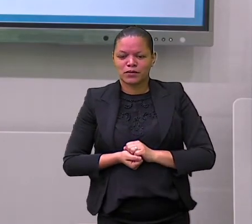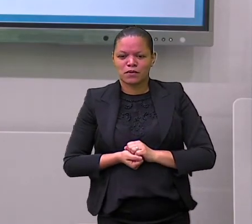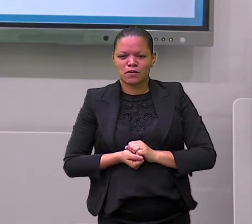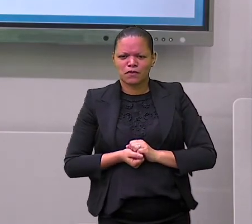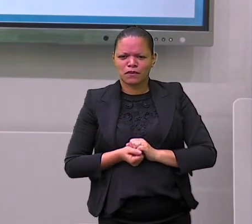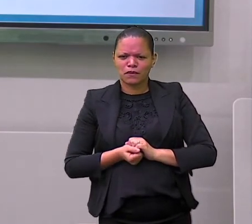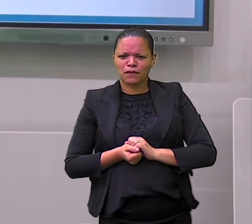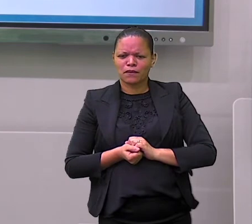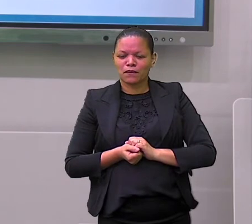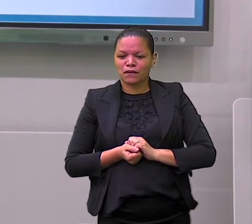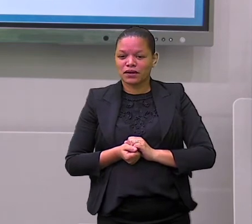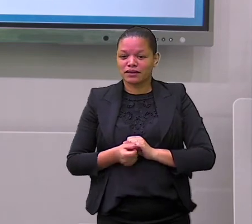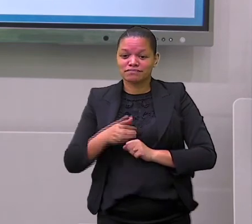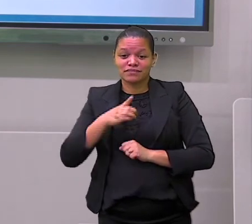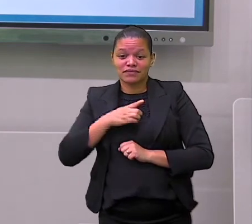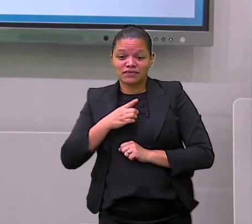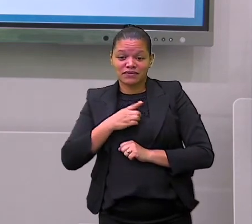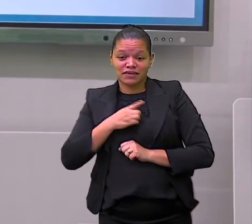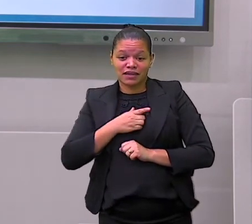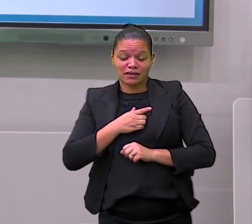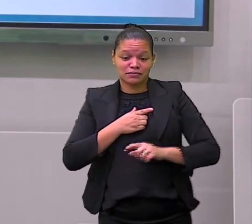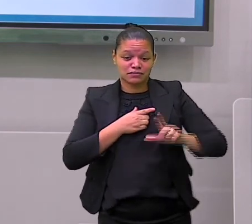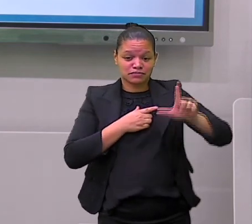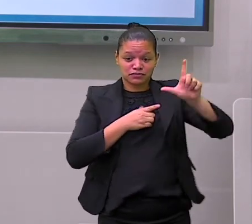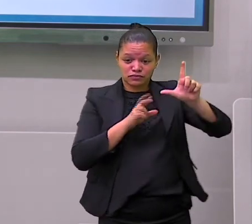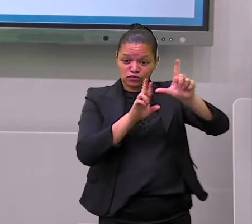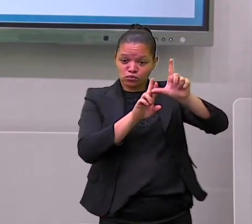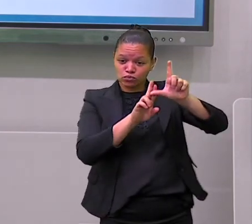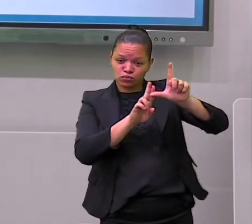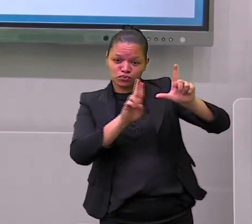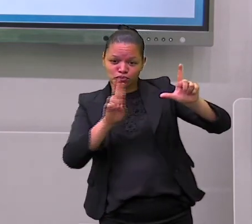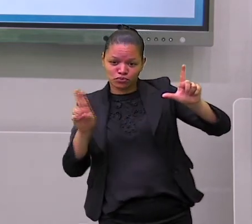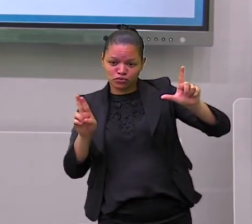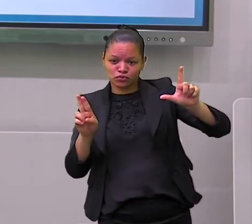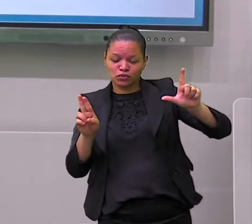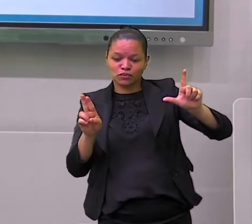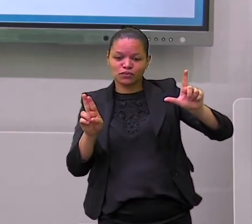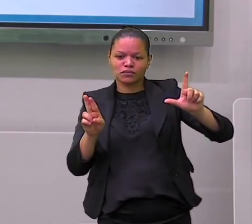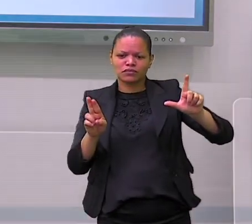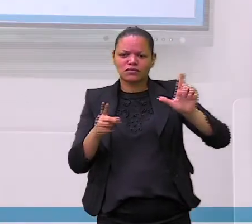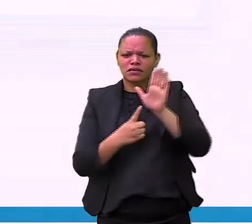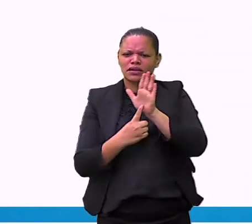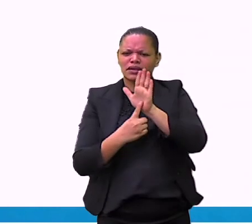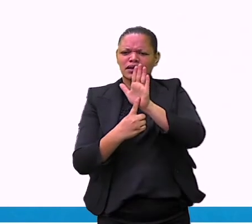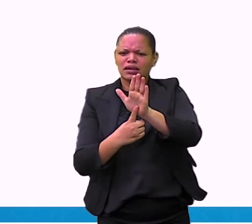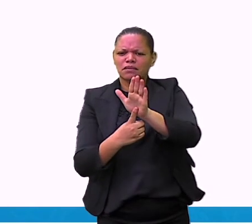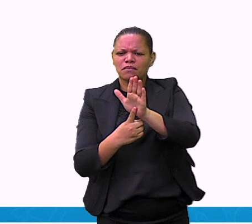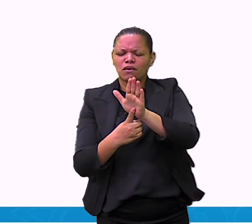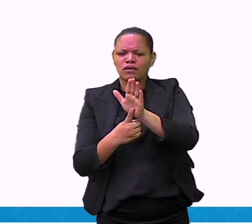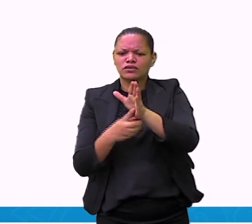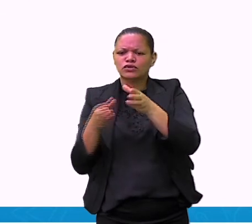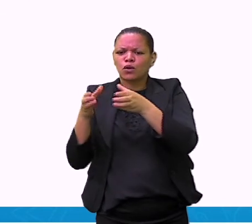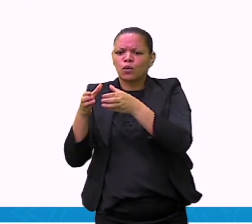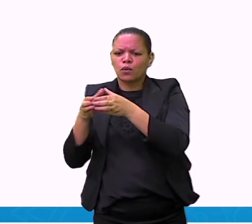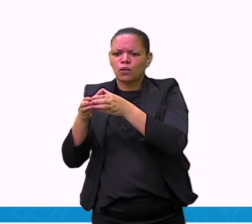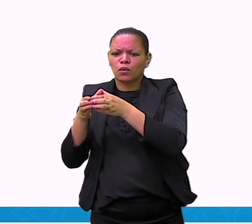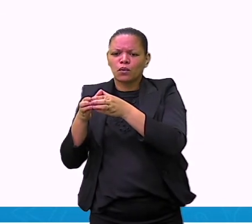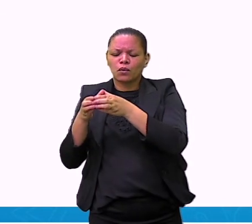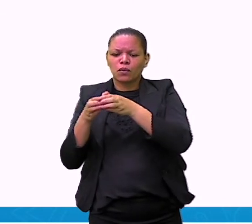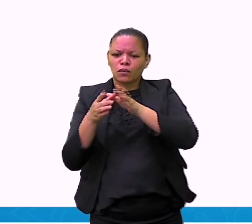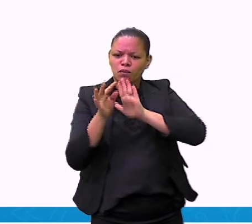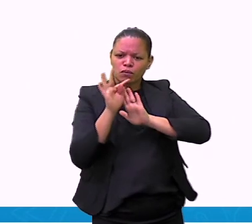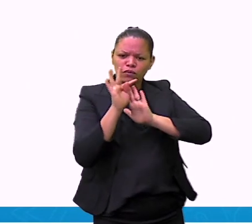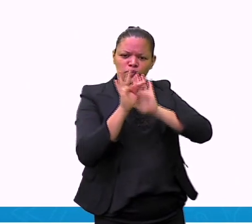essa foto, legenda, nós tiramos de um jornal. O jornal Joca, que é um jornal,